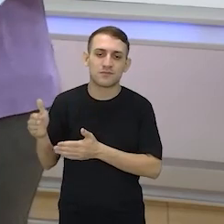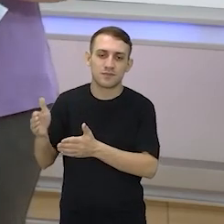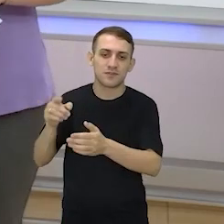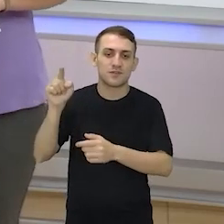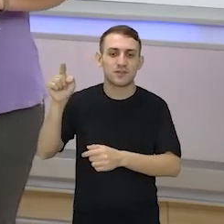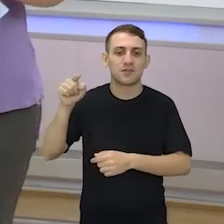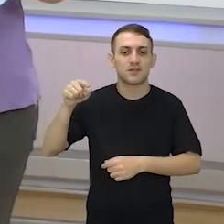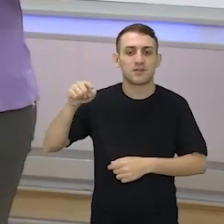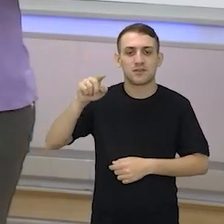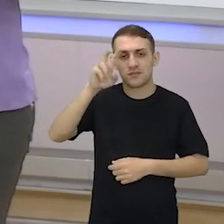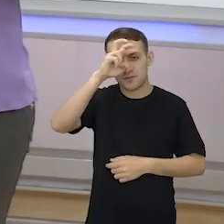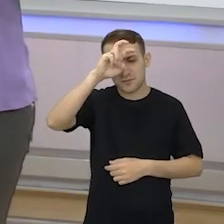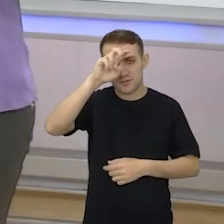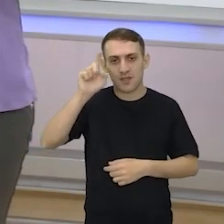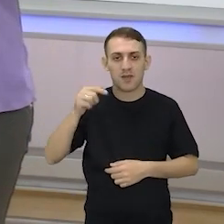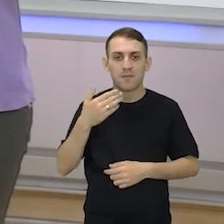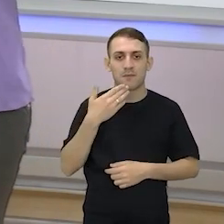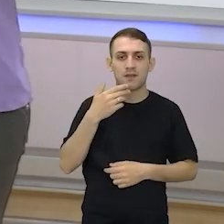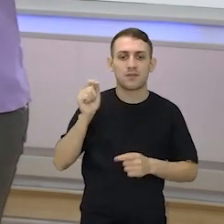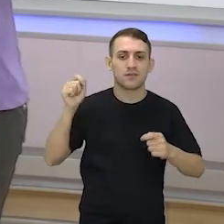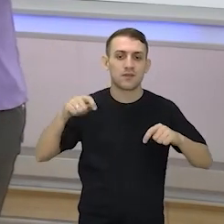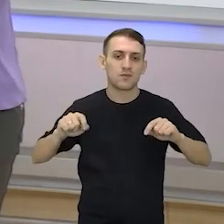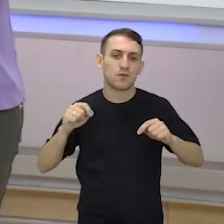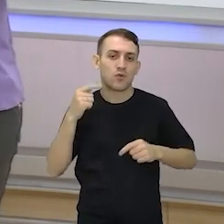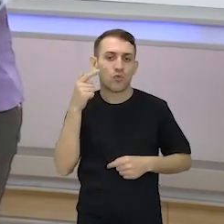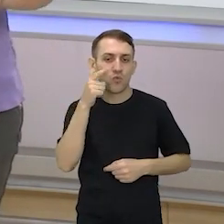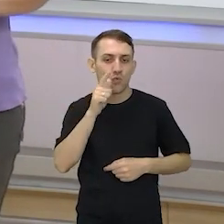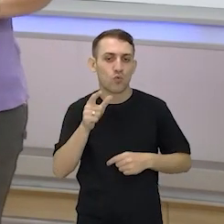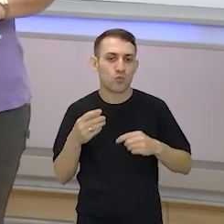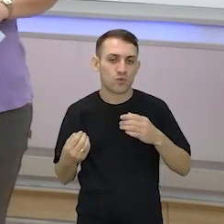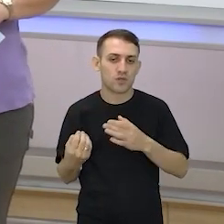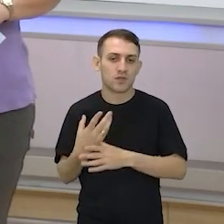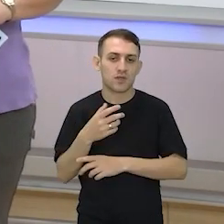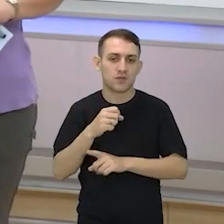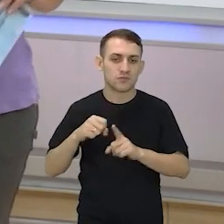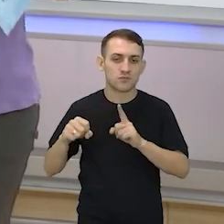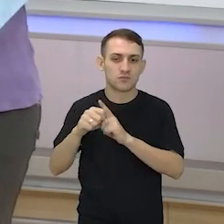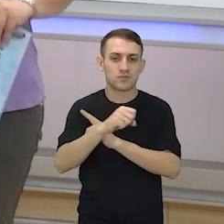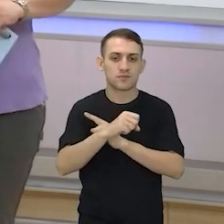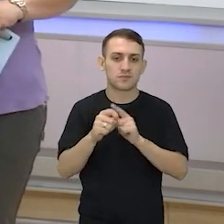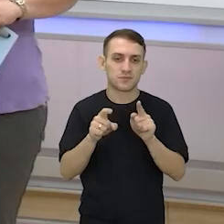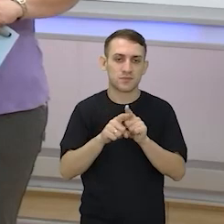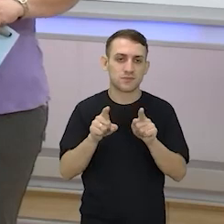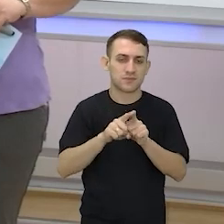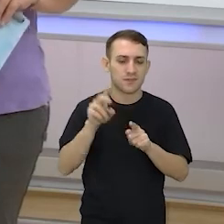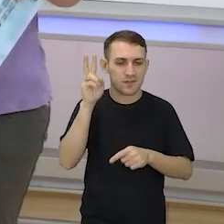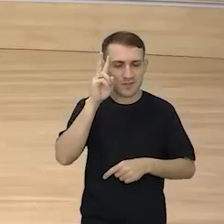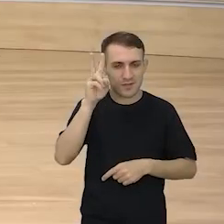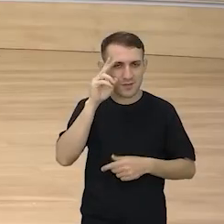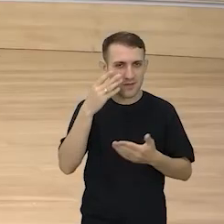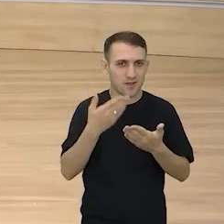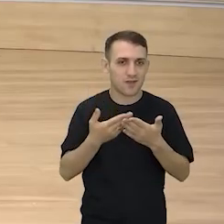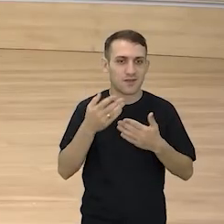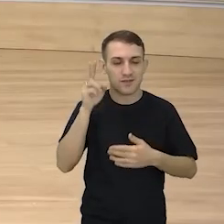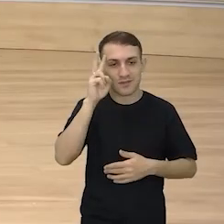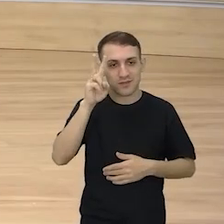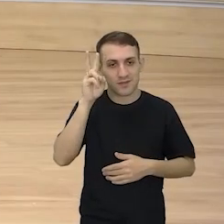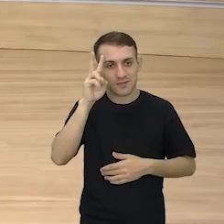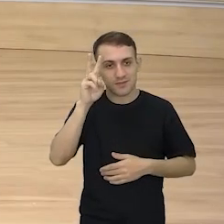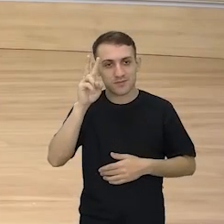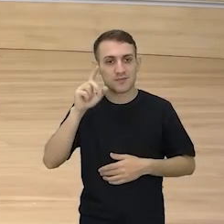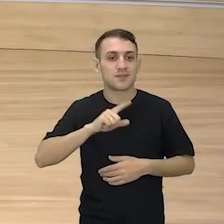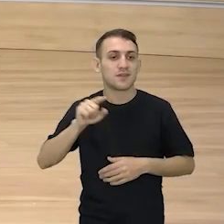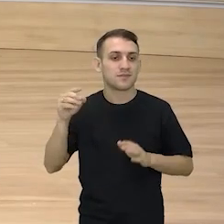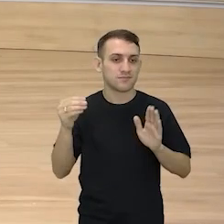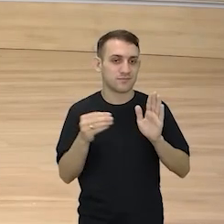Egito, melhor ela era, perdão, para se formar as sociedades. Estão lembrados dessa aula? Ela consta